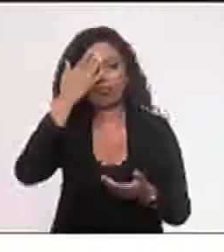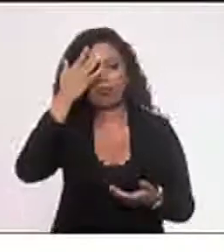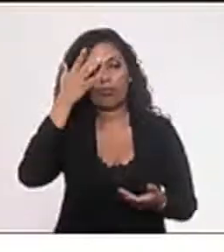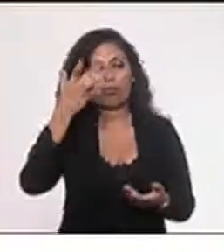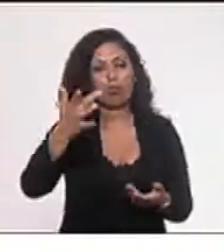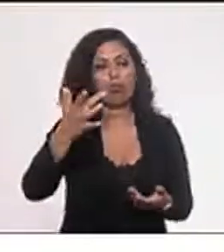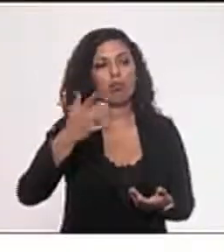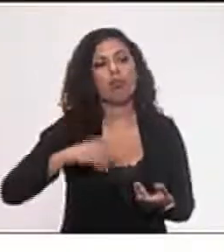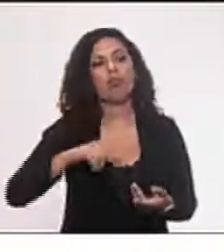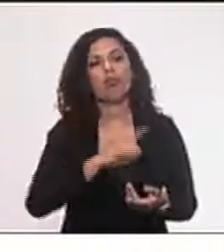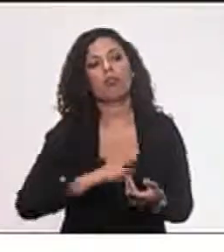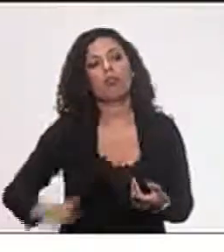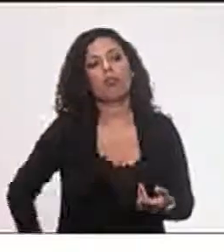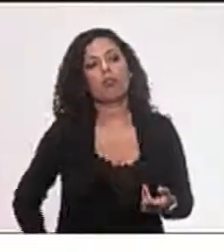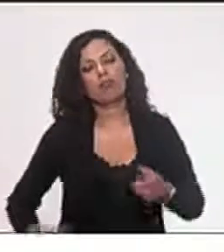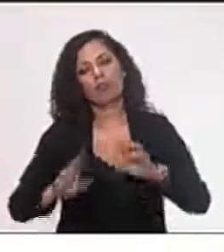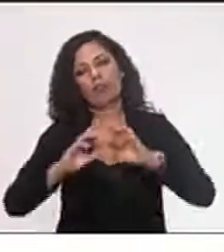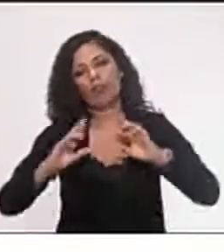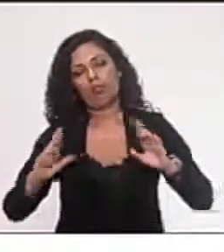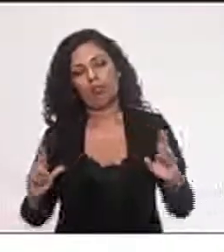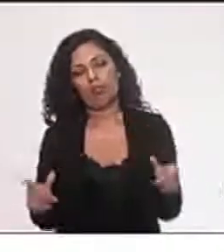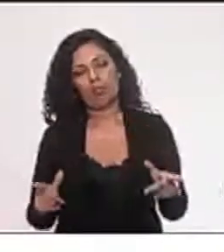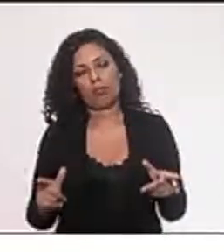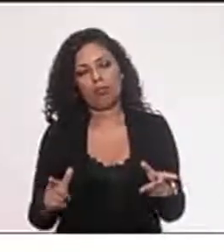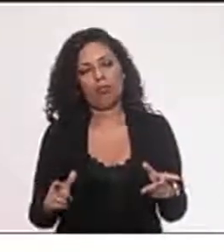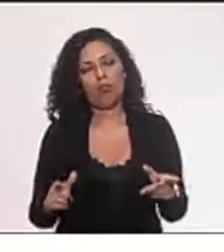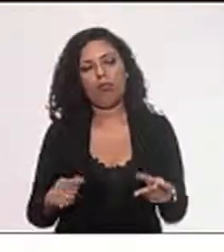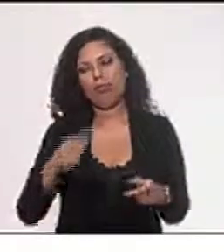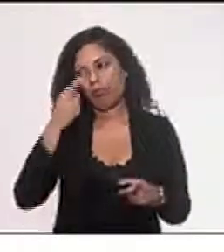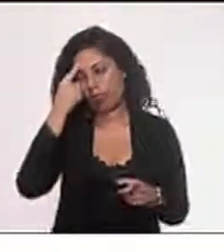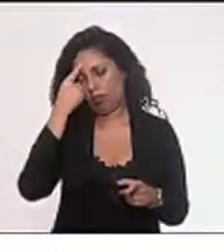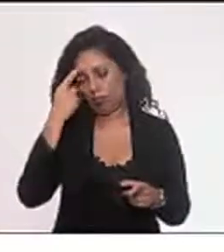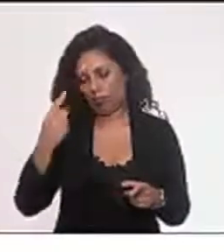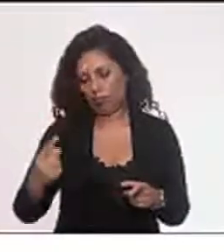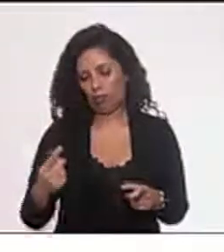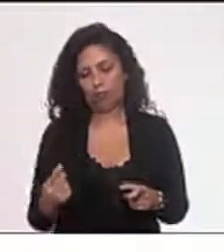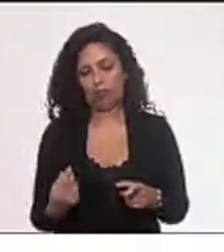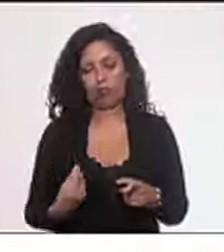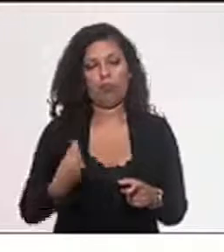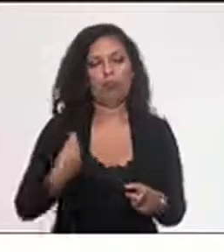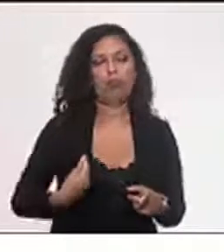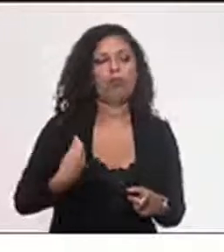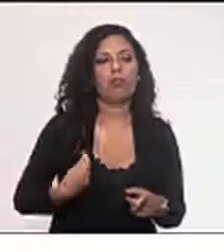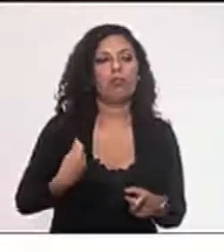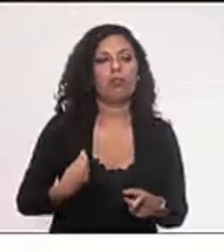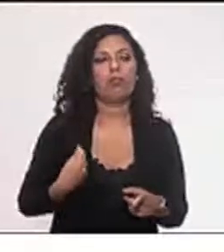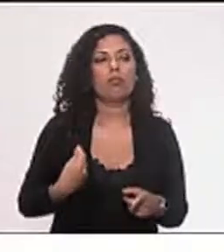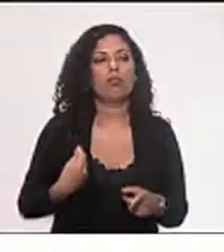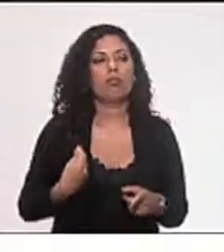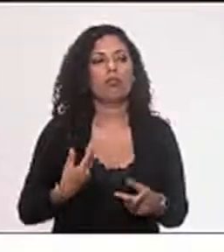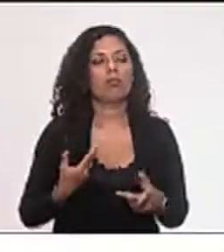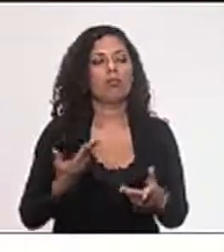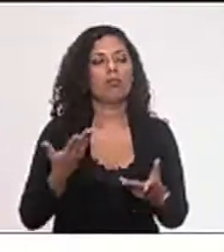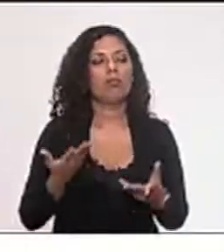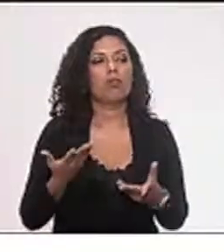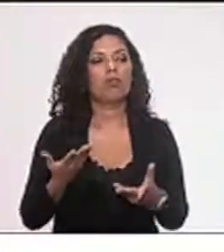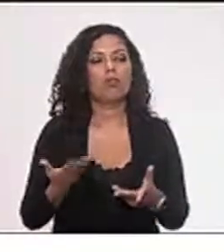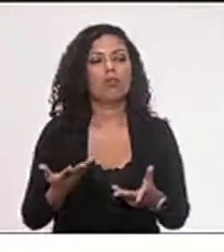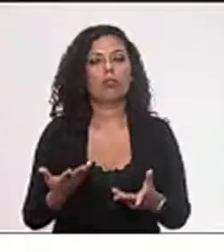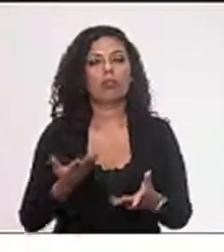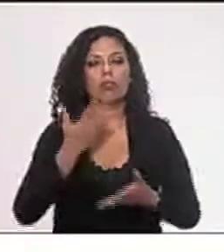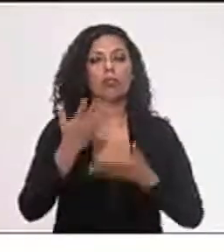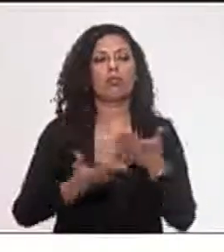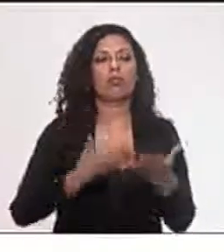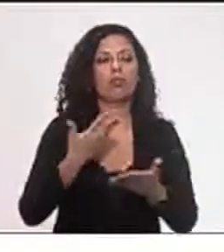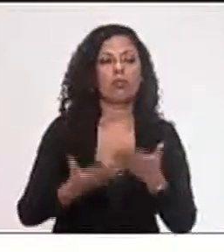governança do Estado, que defende um conceito de vida, onde se privilegia a vida,